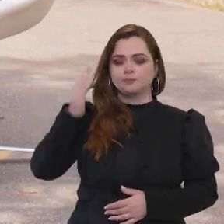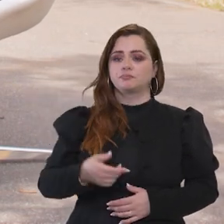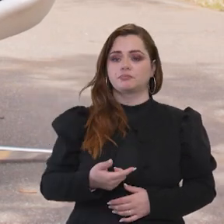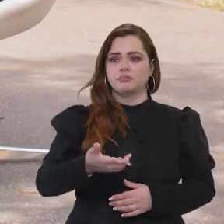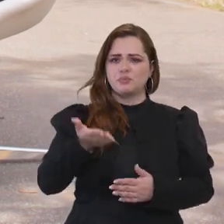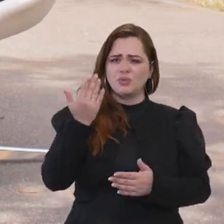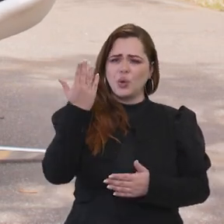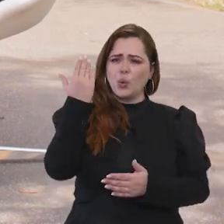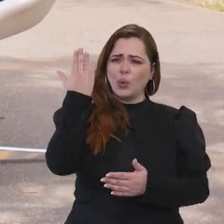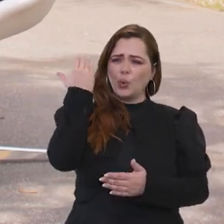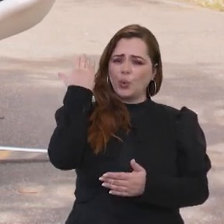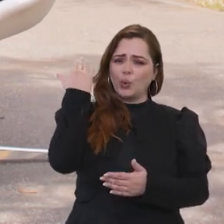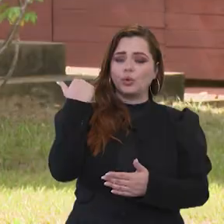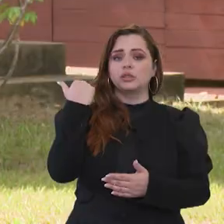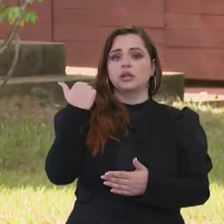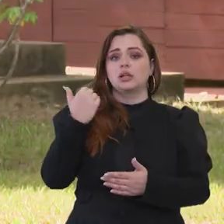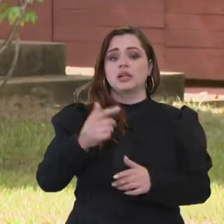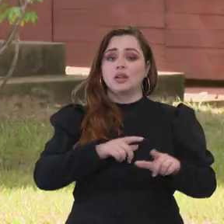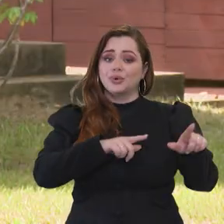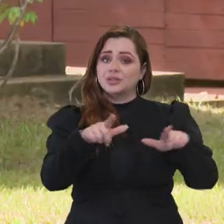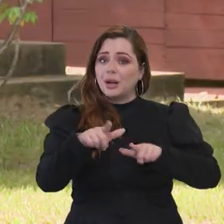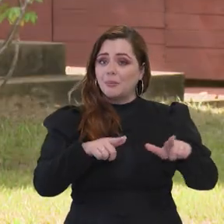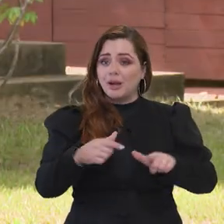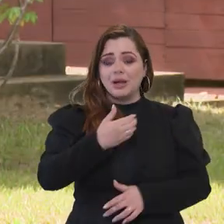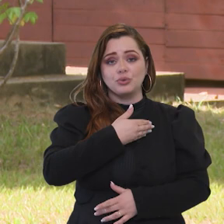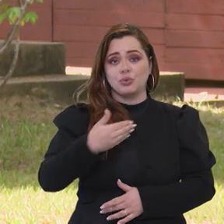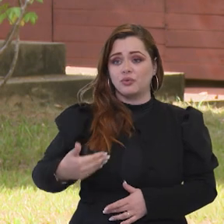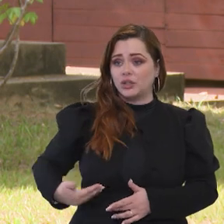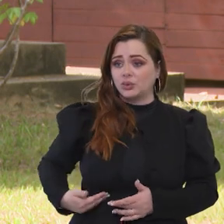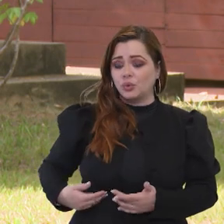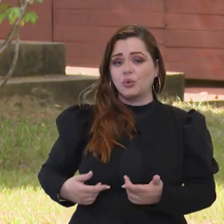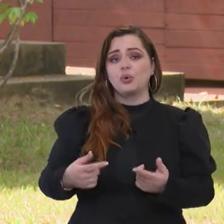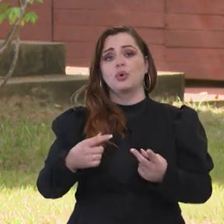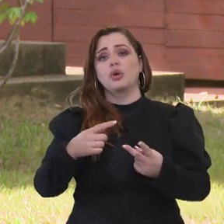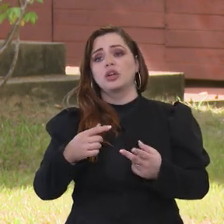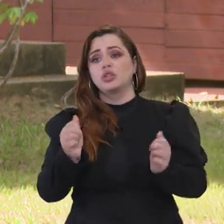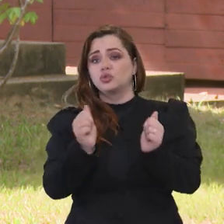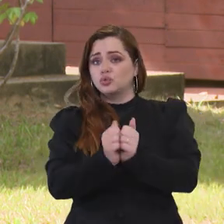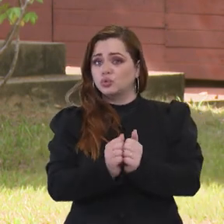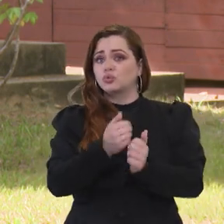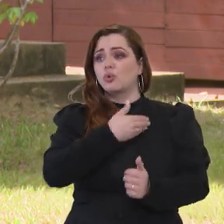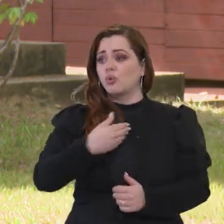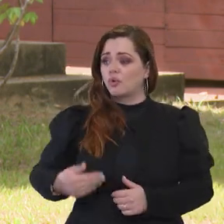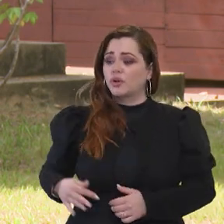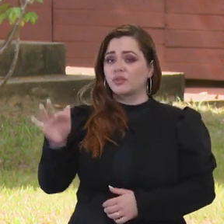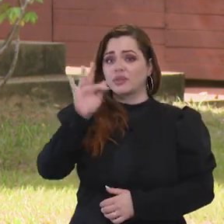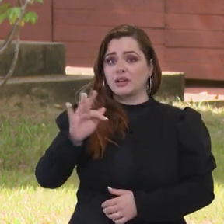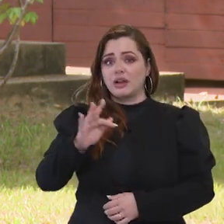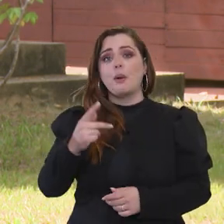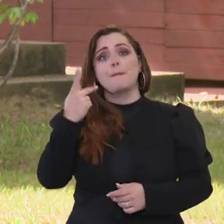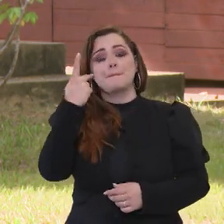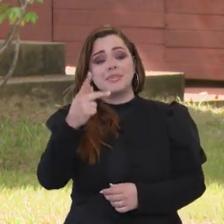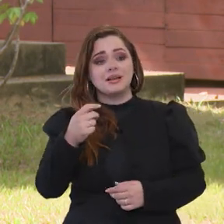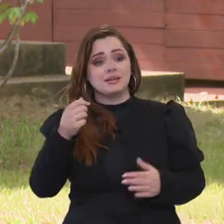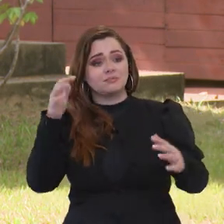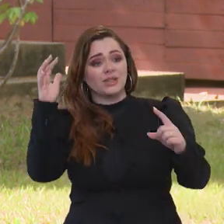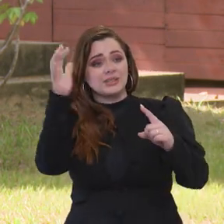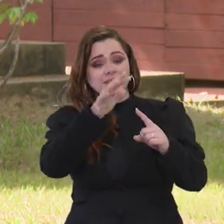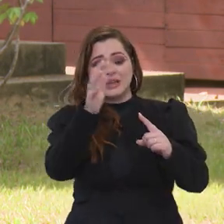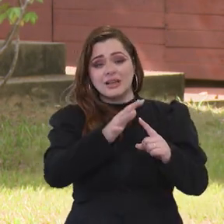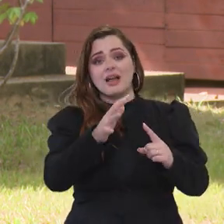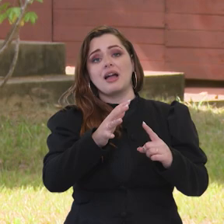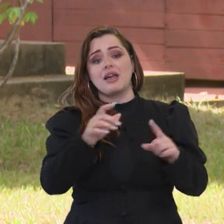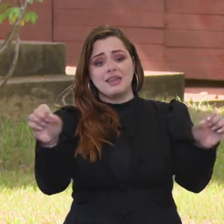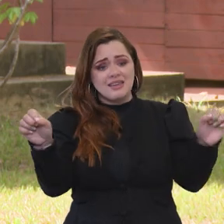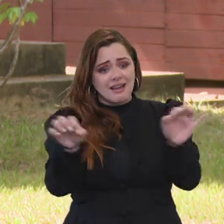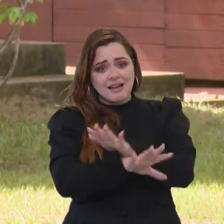muitos anos, e é um trabalho que o governador Helder e junto com o governo federal têm feito para poder atacar essa questão